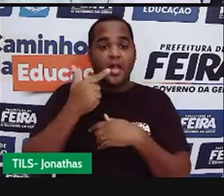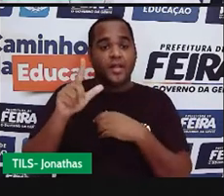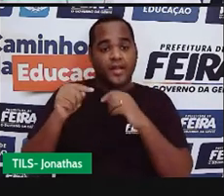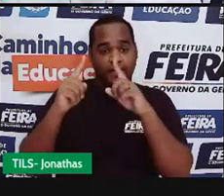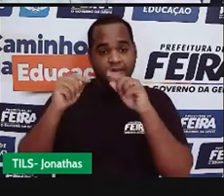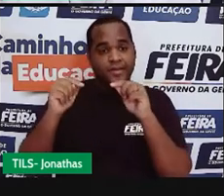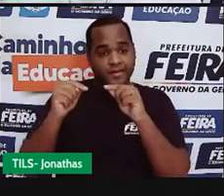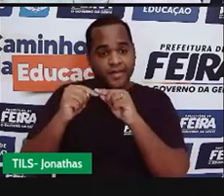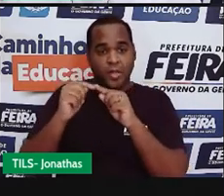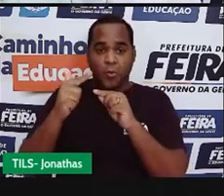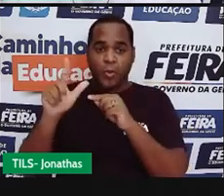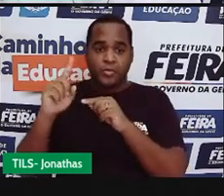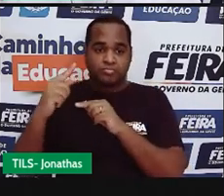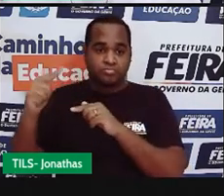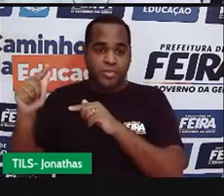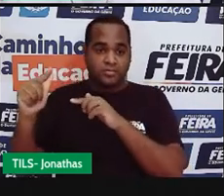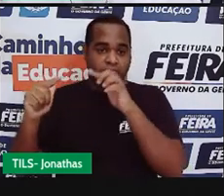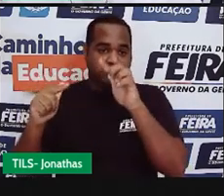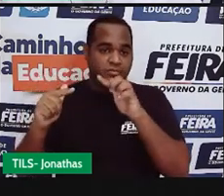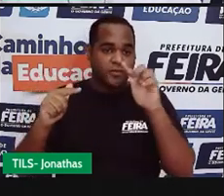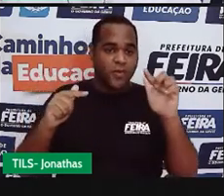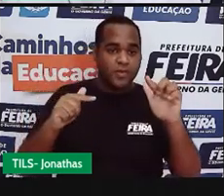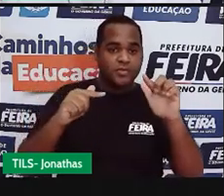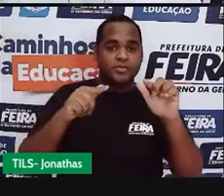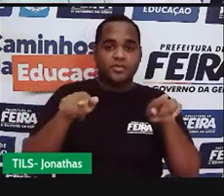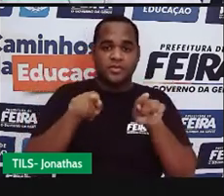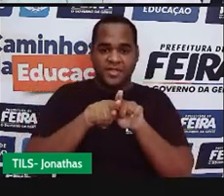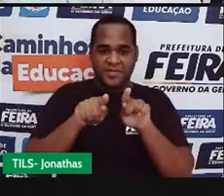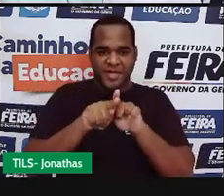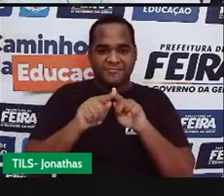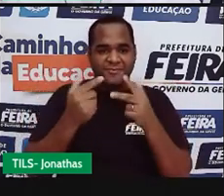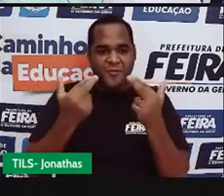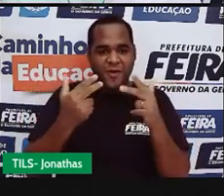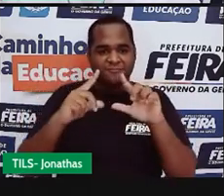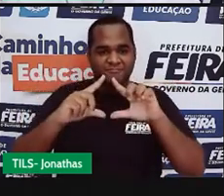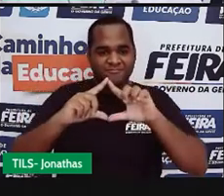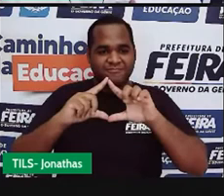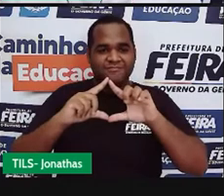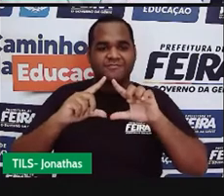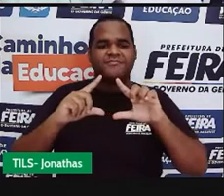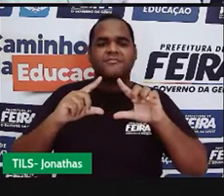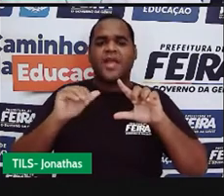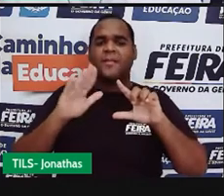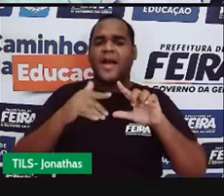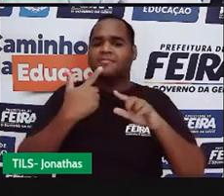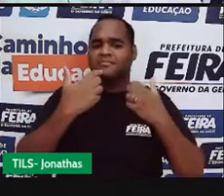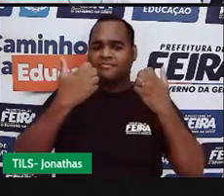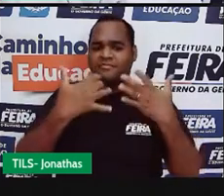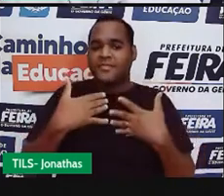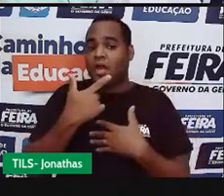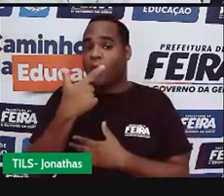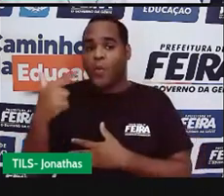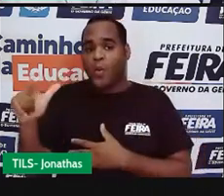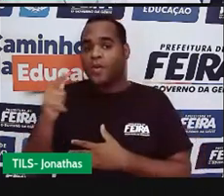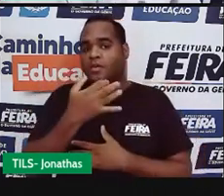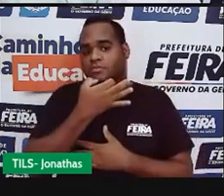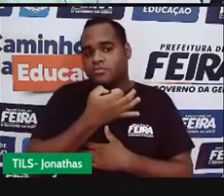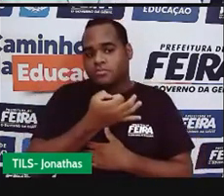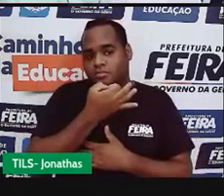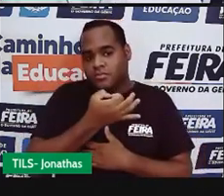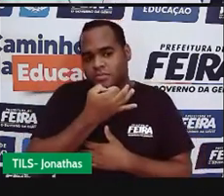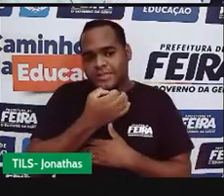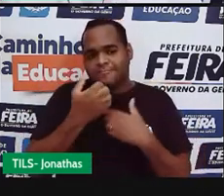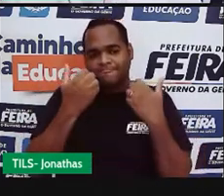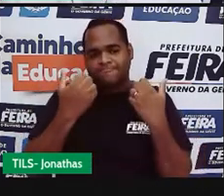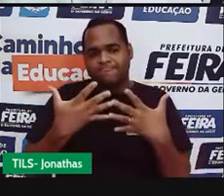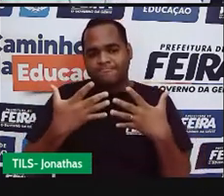triângulo. E do outro lado aqui, também tem uma outra sugestão, né? Para medidas de